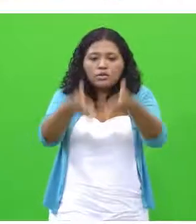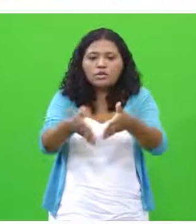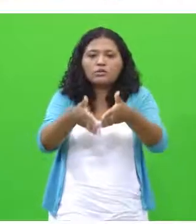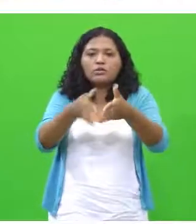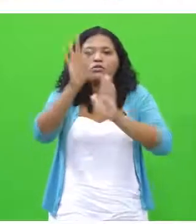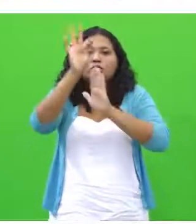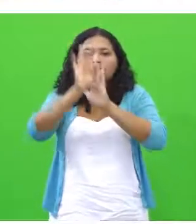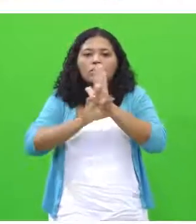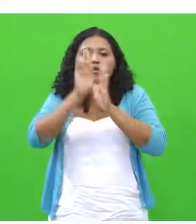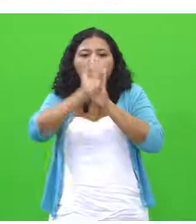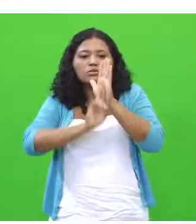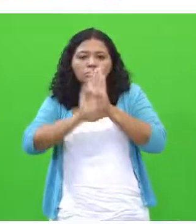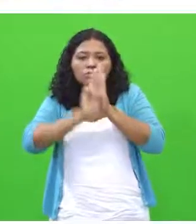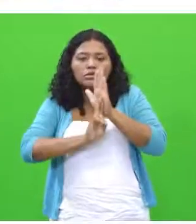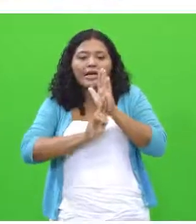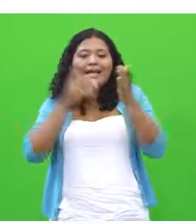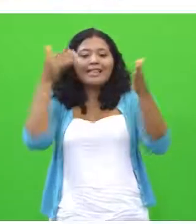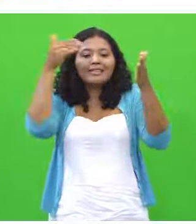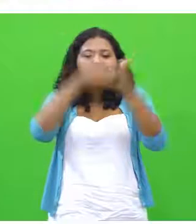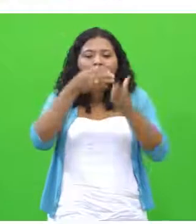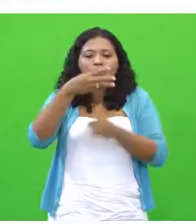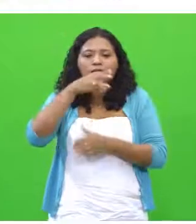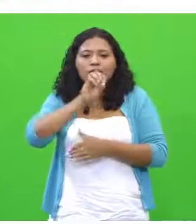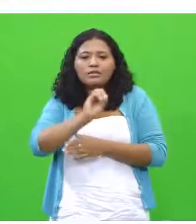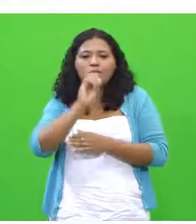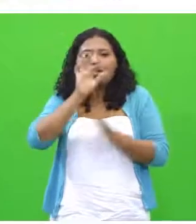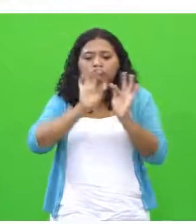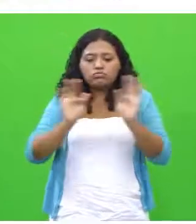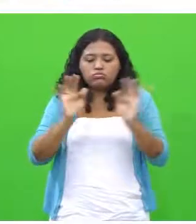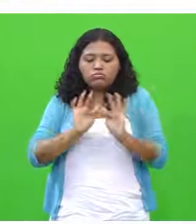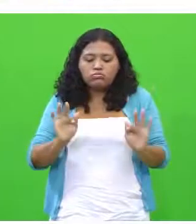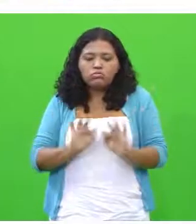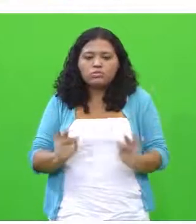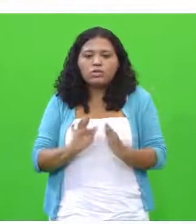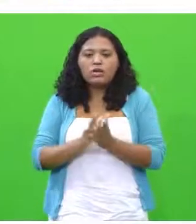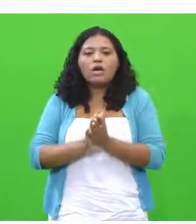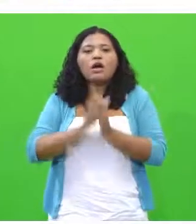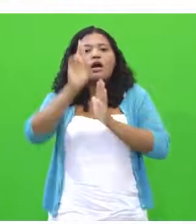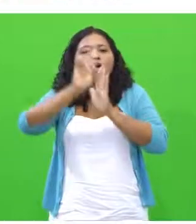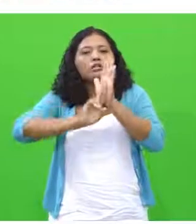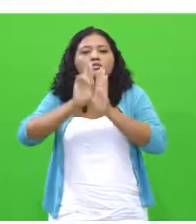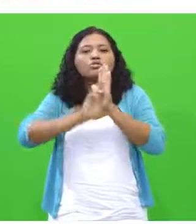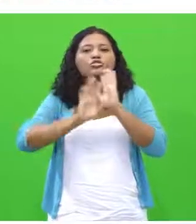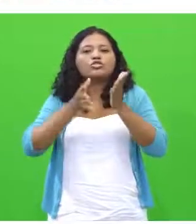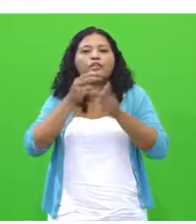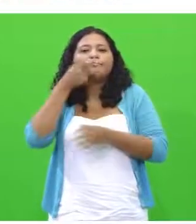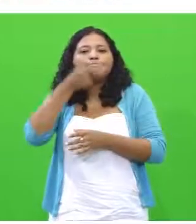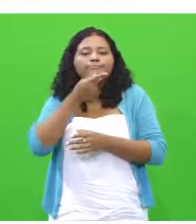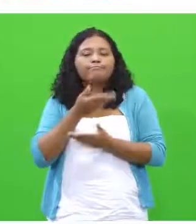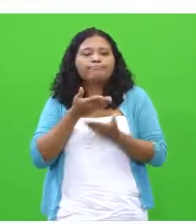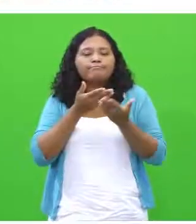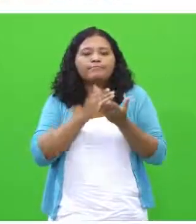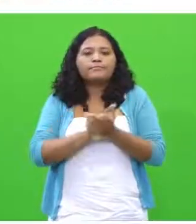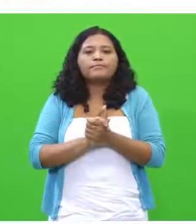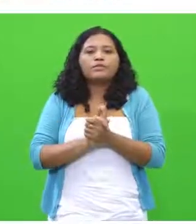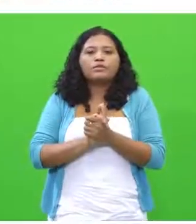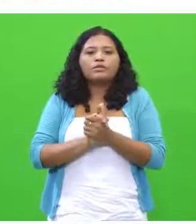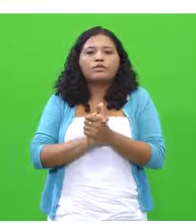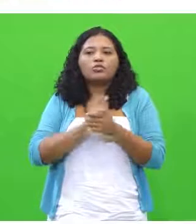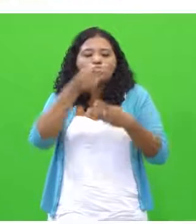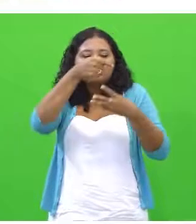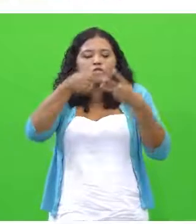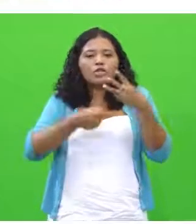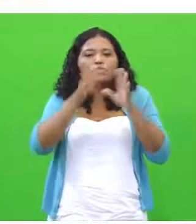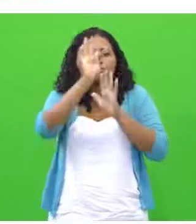Até 30 linhas. A redação foi o que nós pontuamos há pouco com relação à questão dos textos